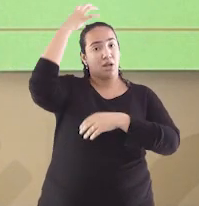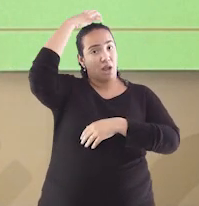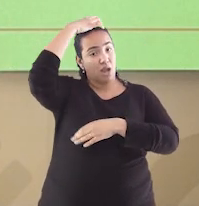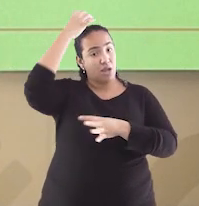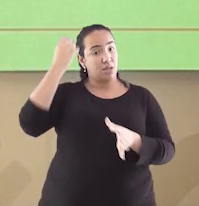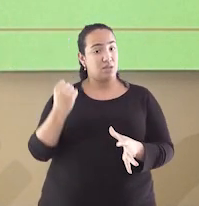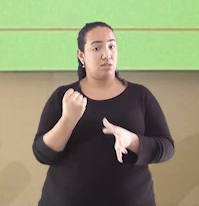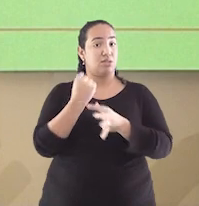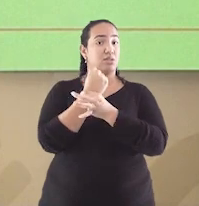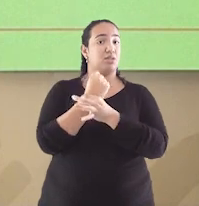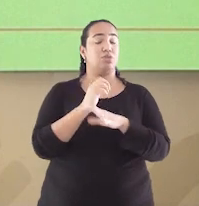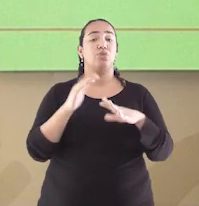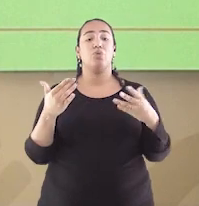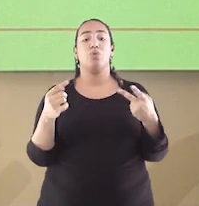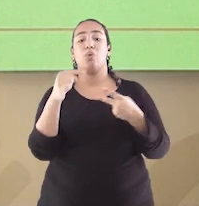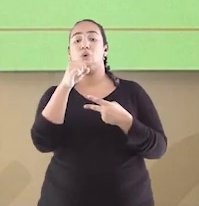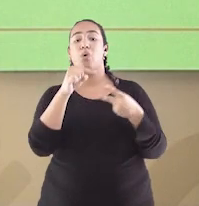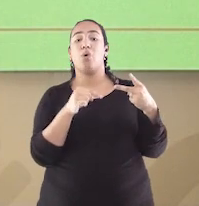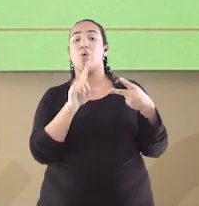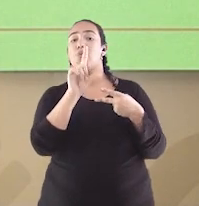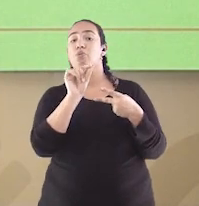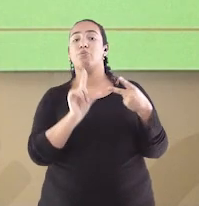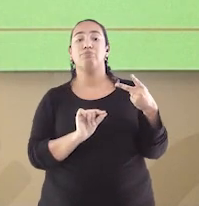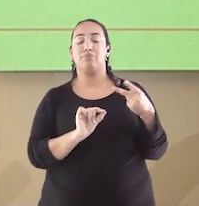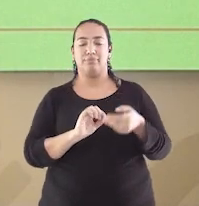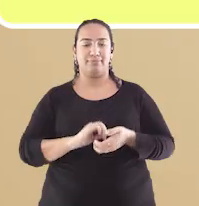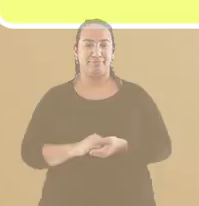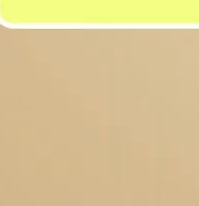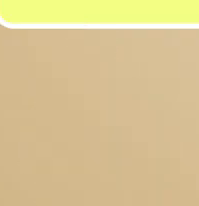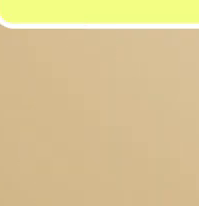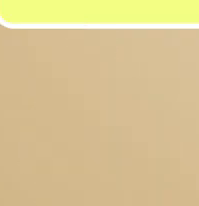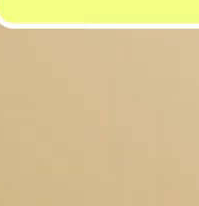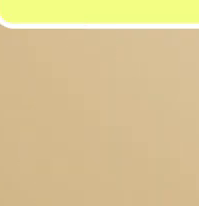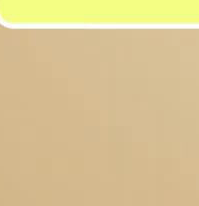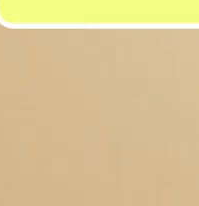corte. Guarda real de polícia ou exército?